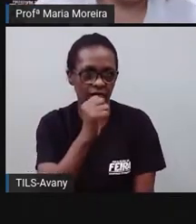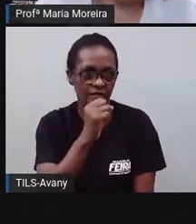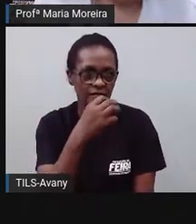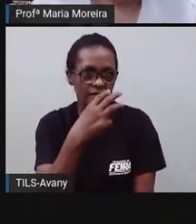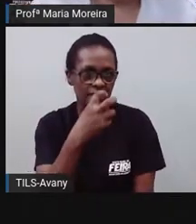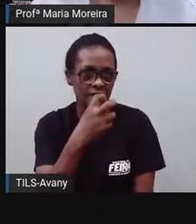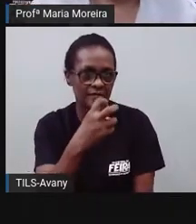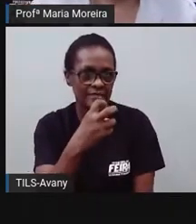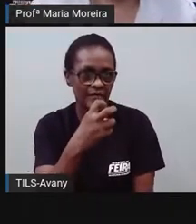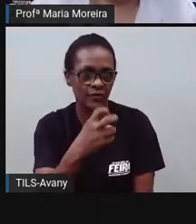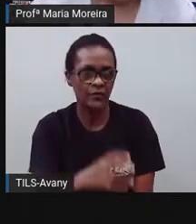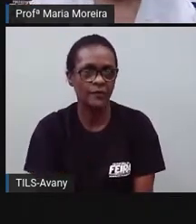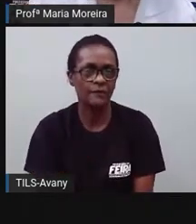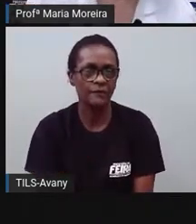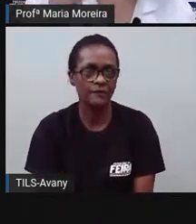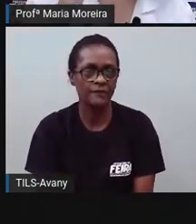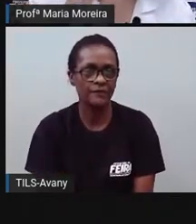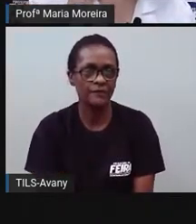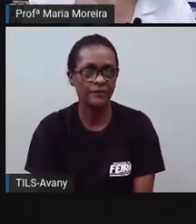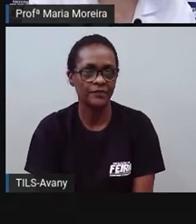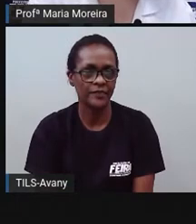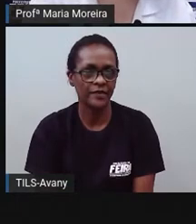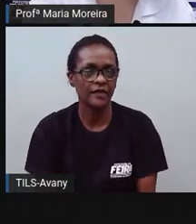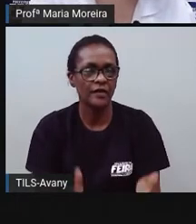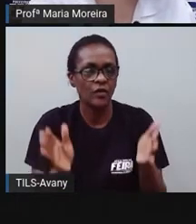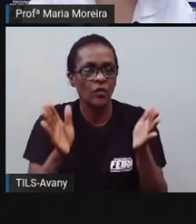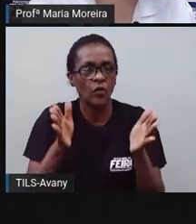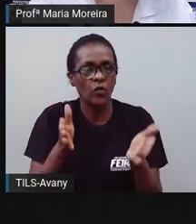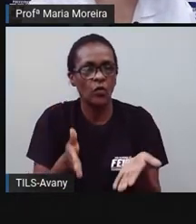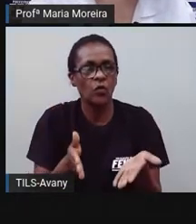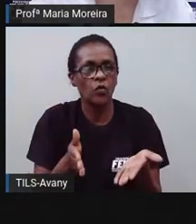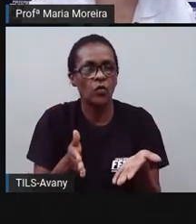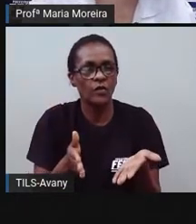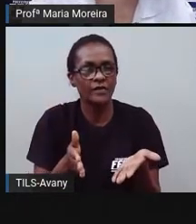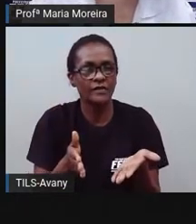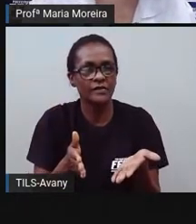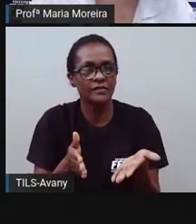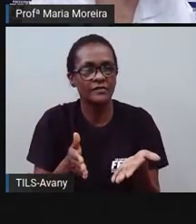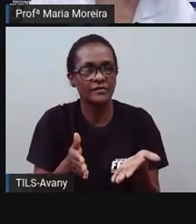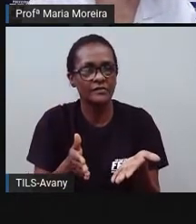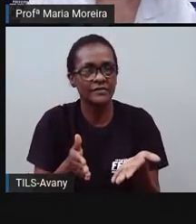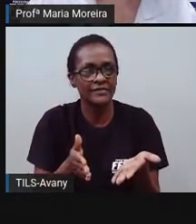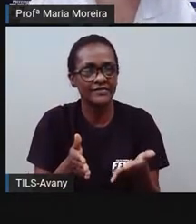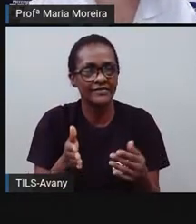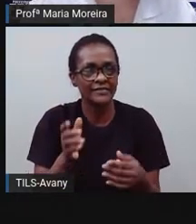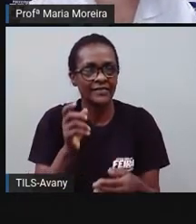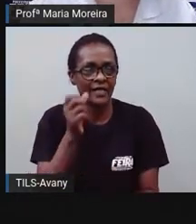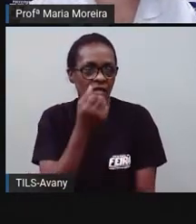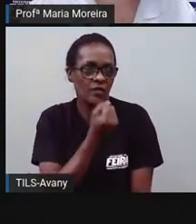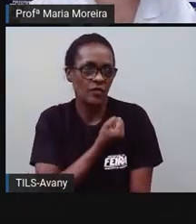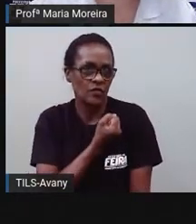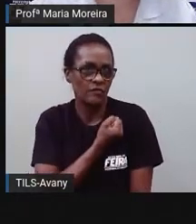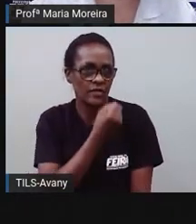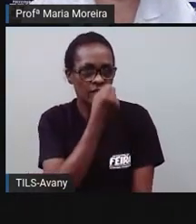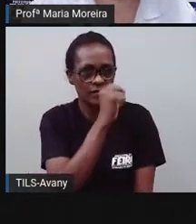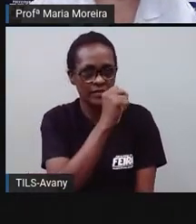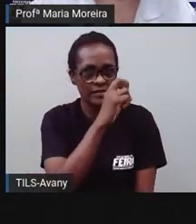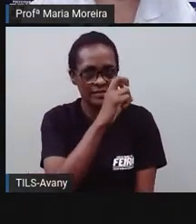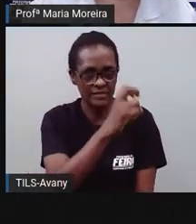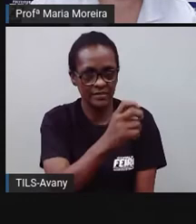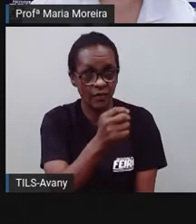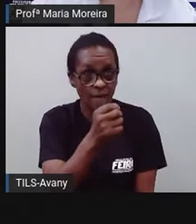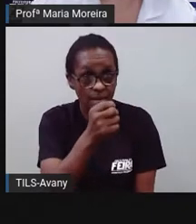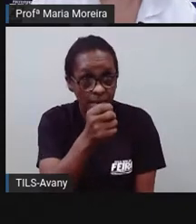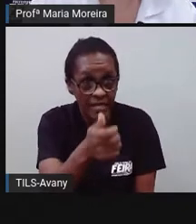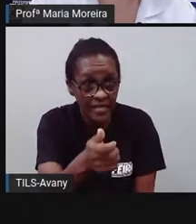aqui falando no meu ouvido que a aula de número 100 tá bem pertinho. E aí a Pró tá bem animada com essa aula de